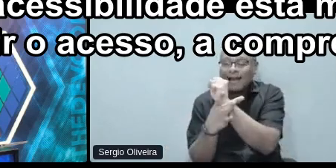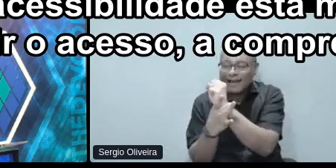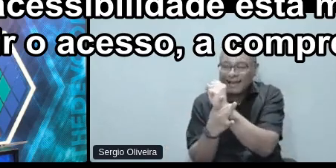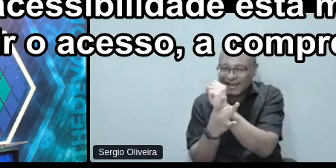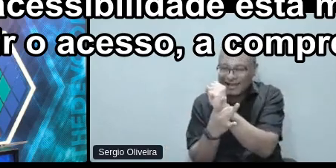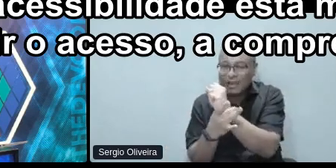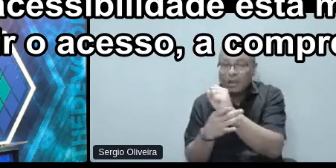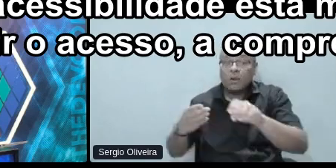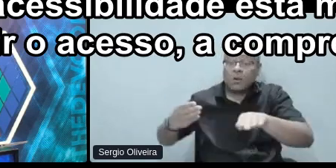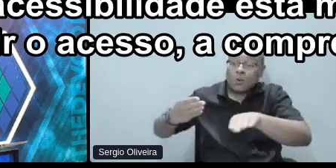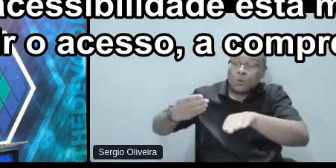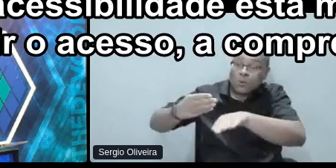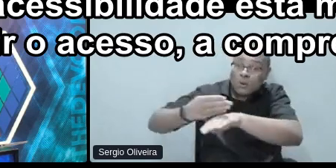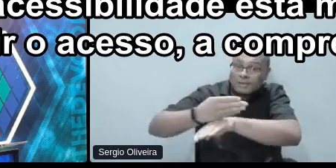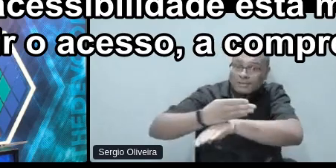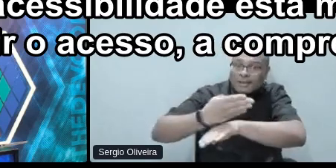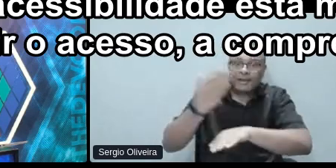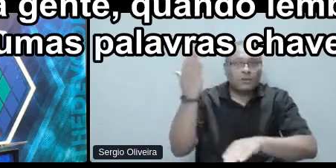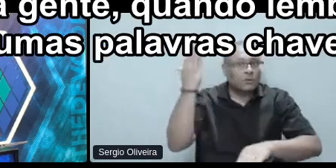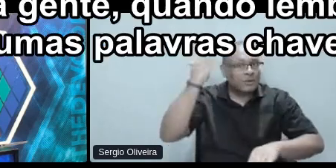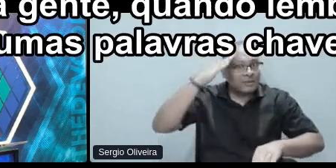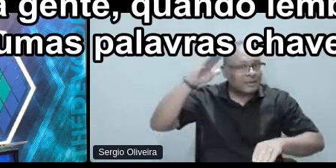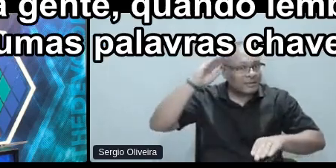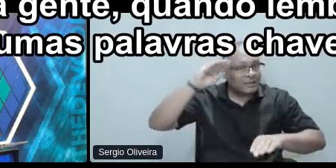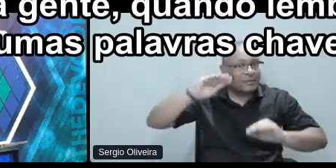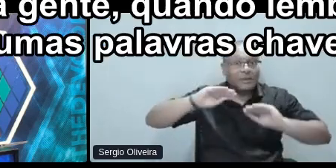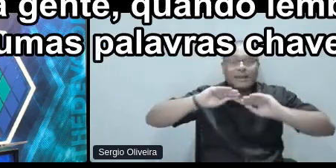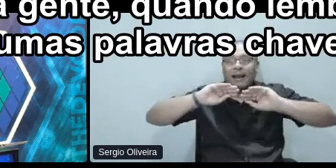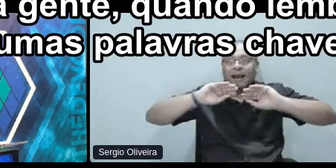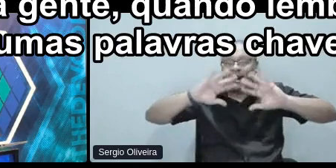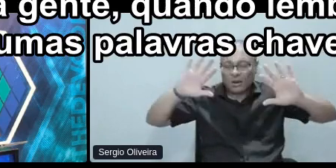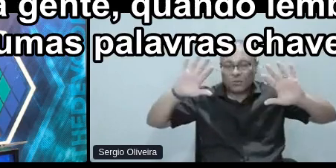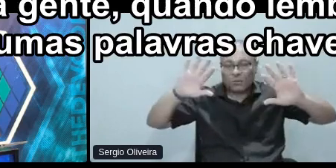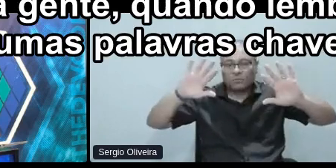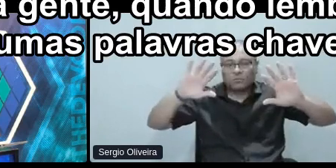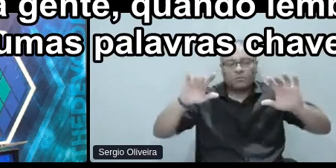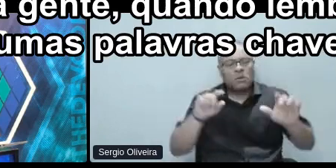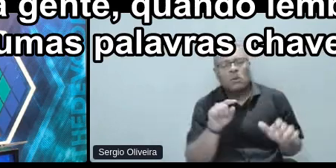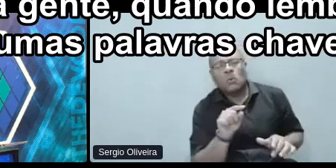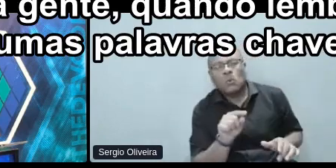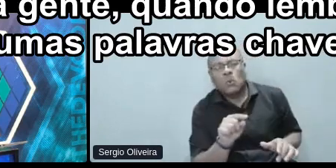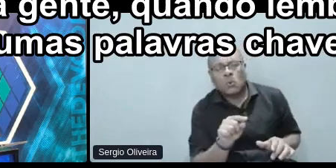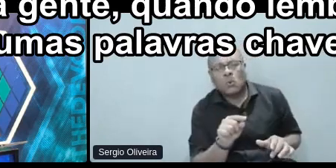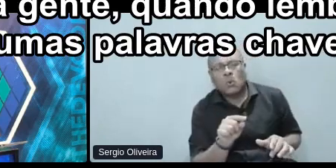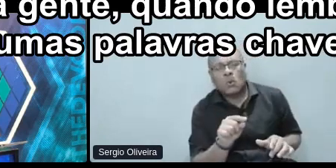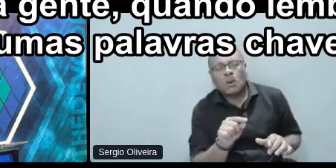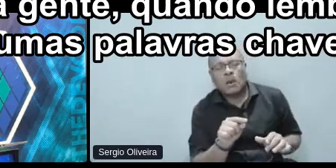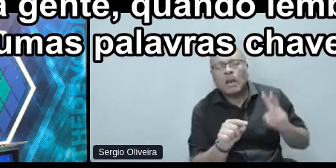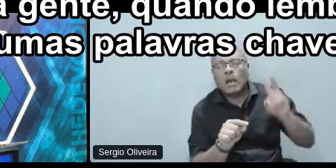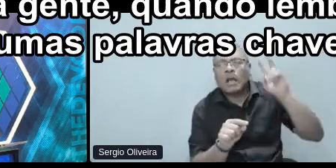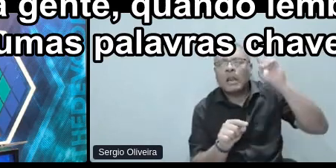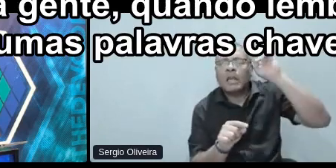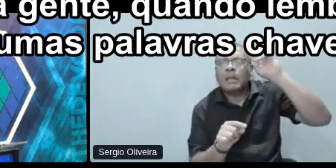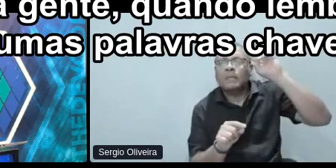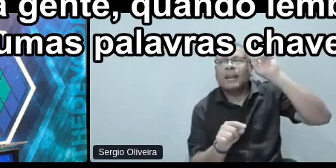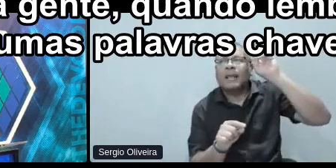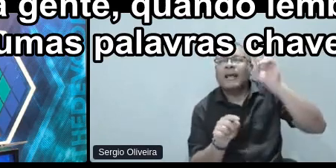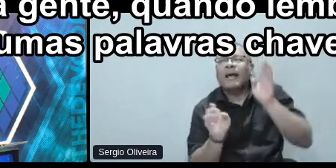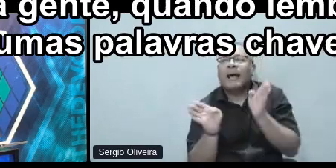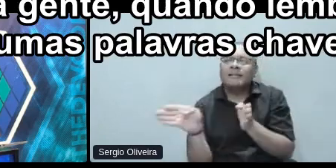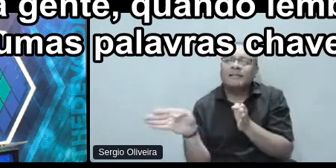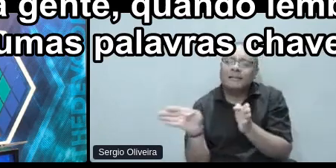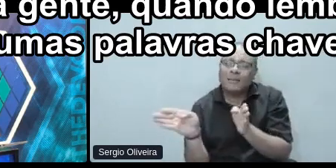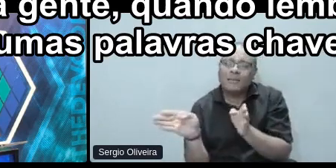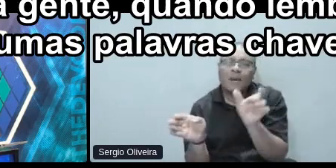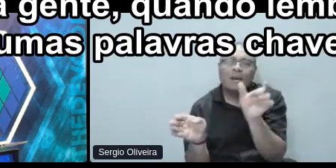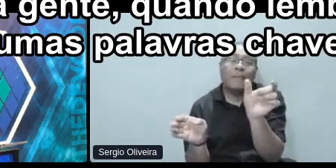o acesso, a compreensão a algo, e aí, algo que a gente, quando lembra de acessibilidade, são algumas